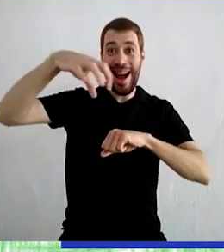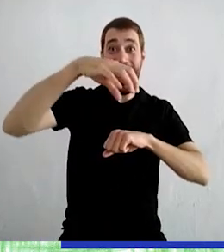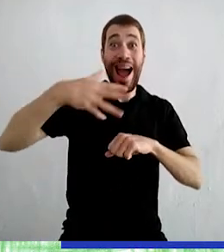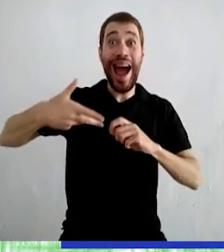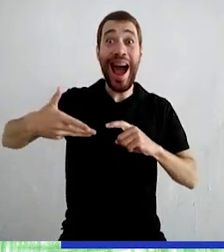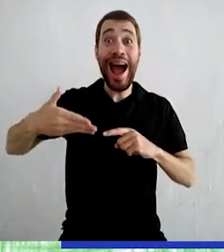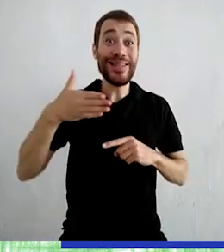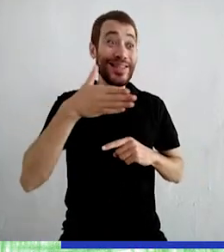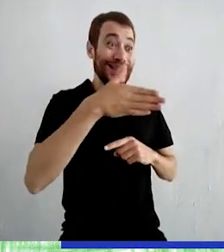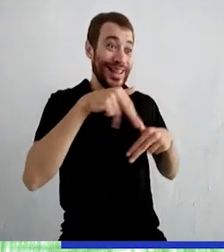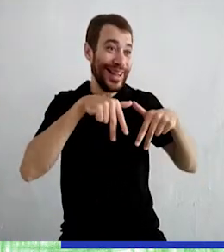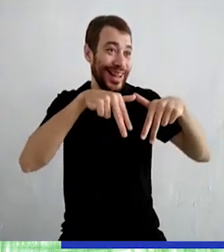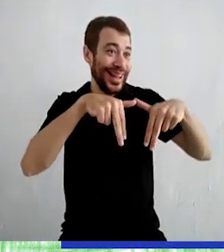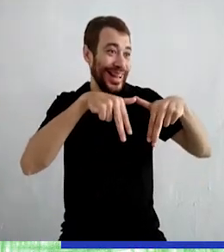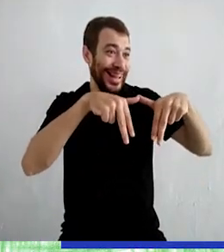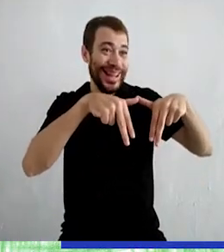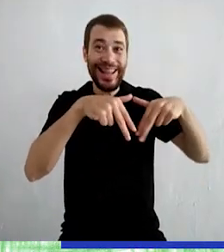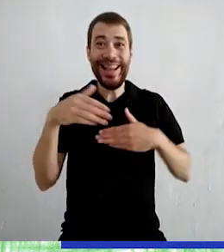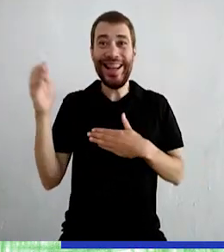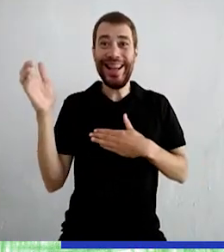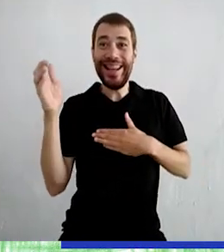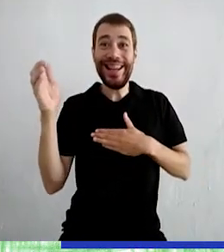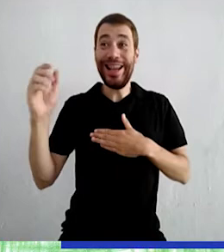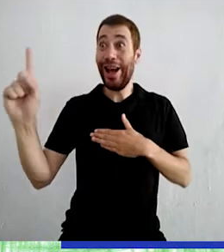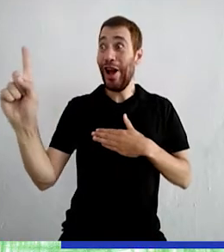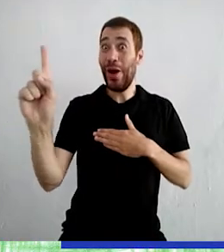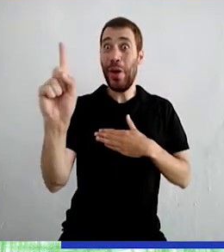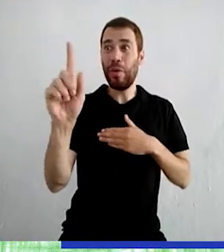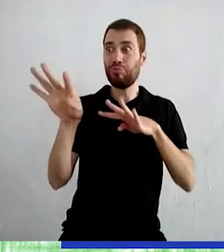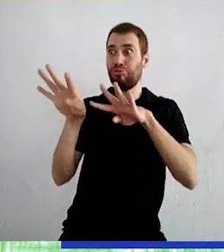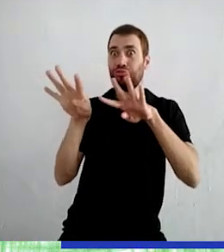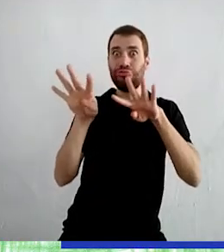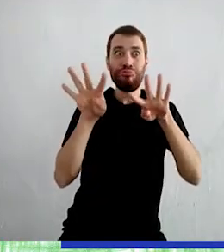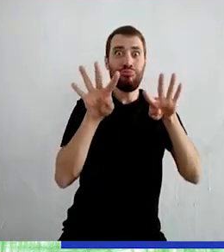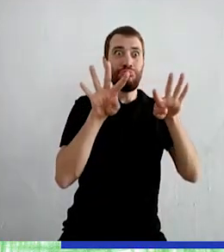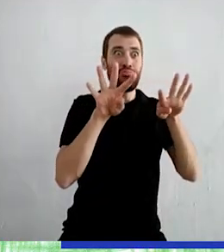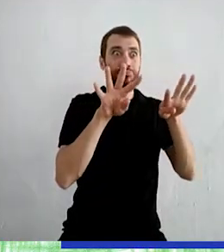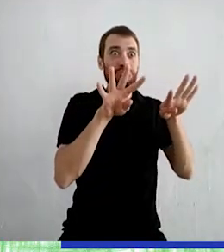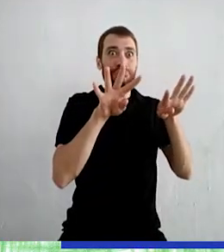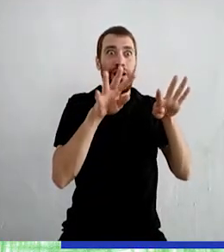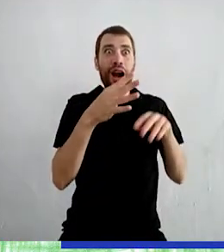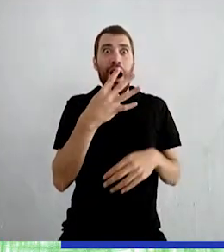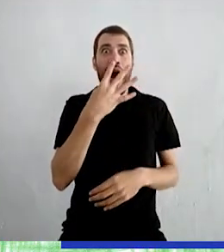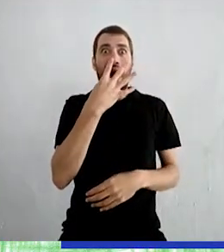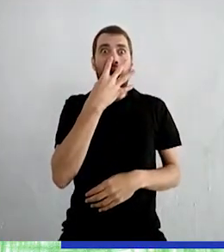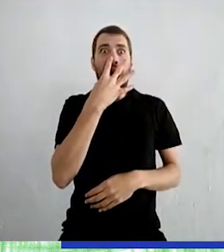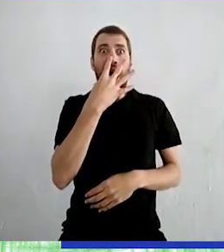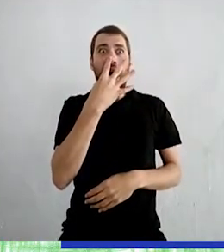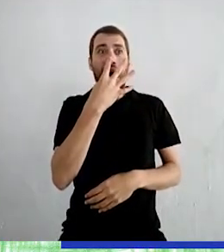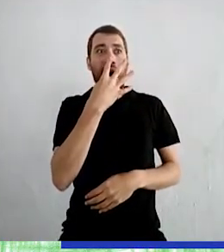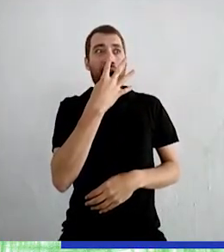correu pro baile Ela foi a sensação da festa Todos a